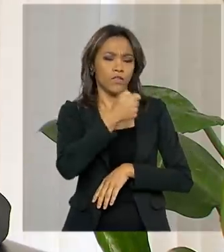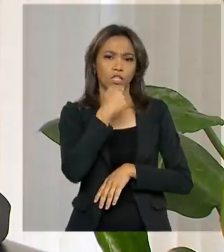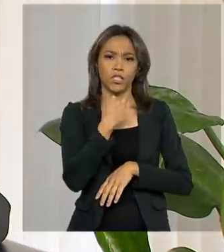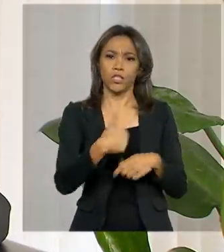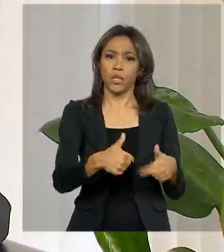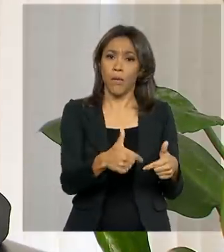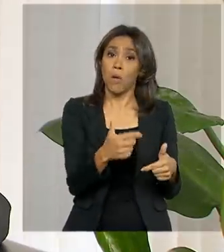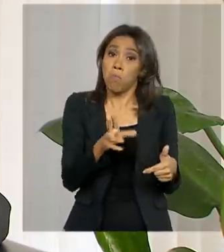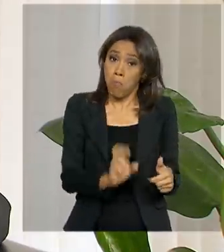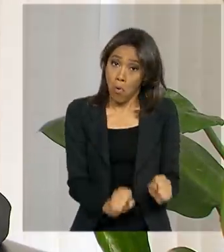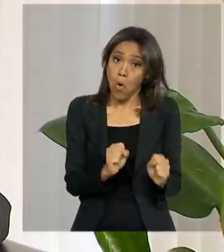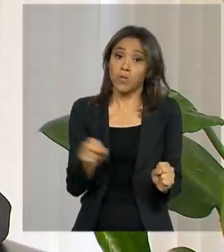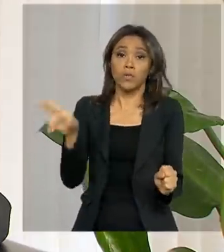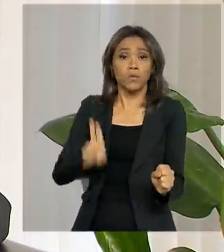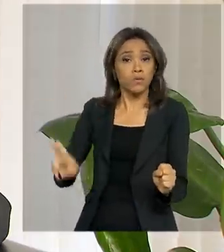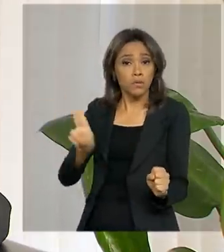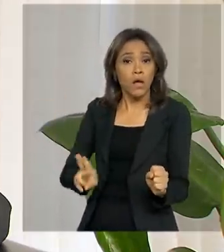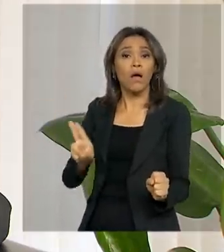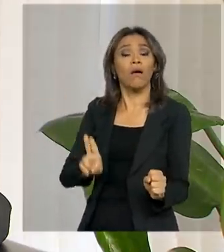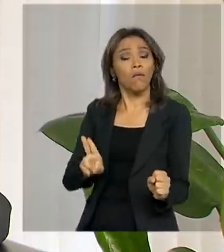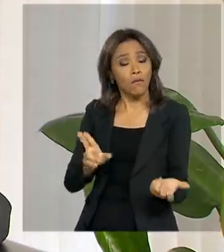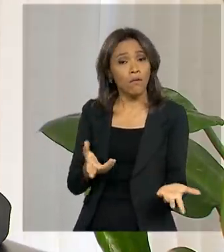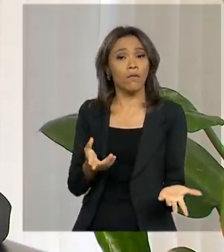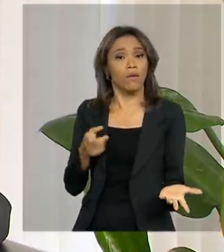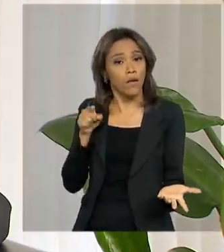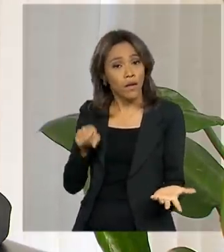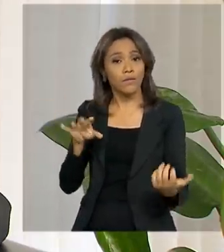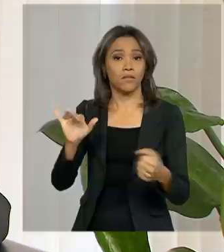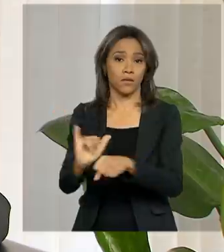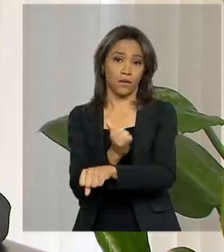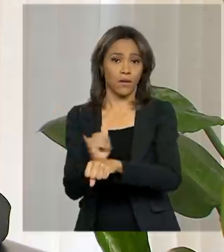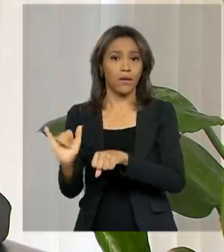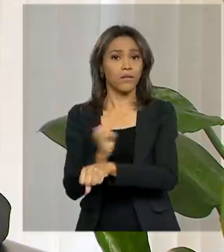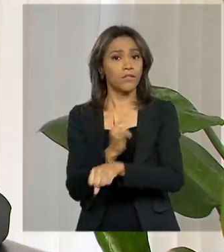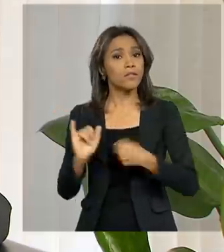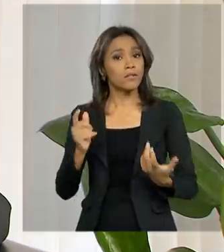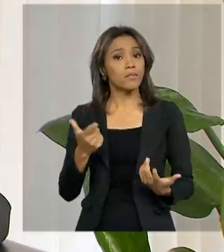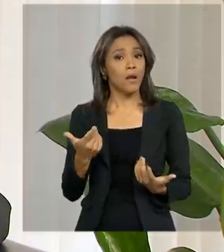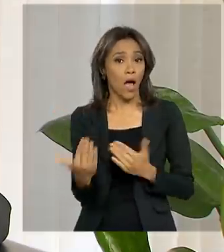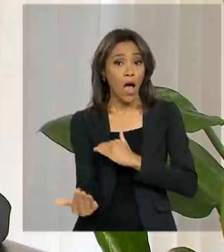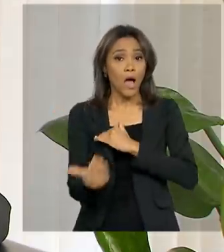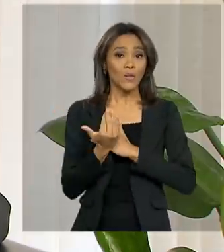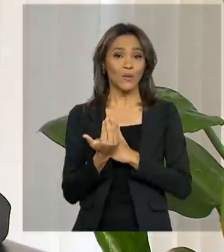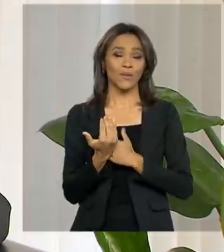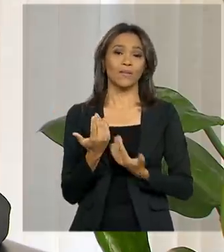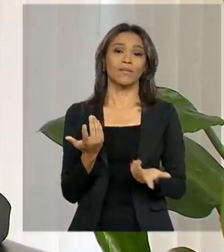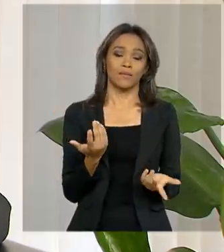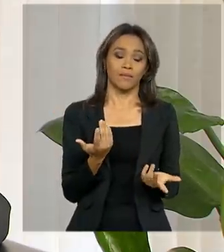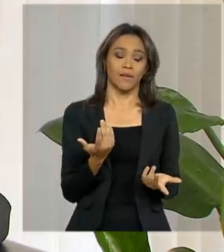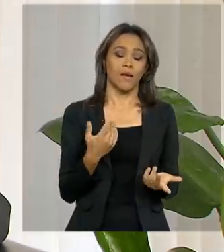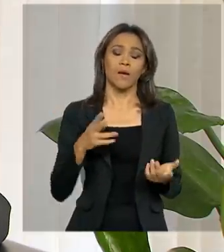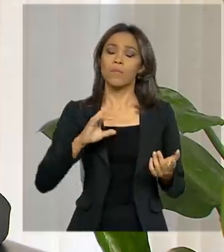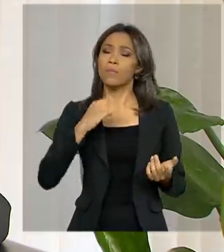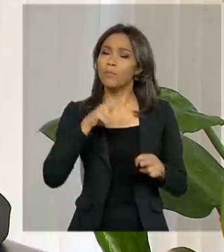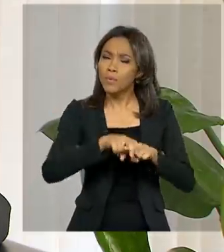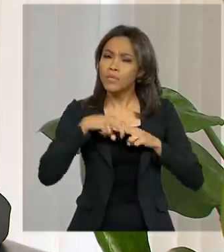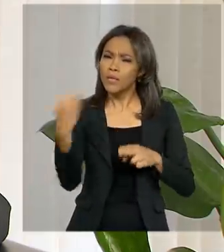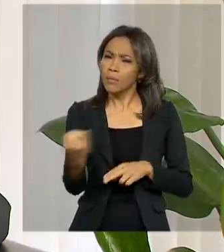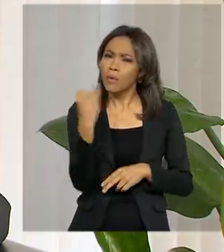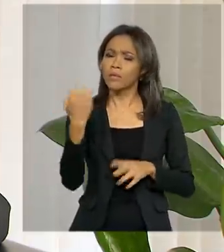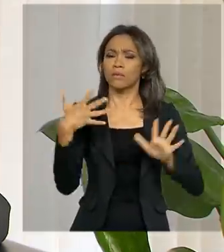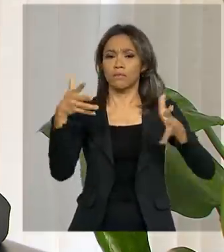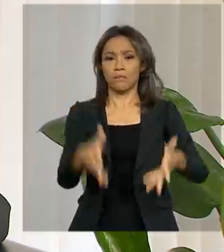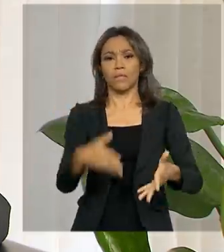utilizar isso como uma coisa favorável a ele. Então, por isso que é importante ele participar com consciência,